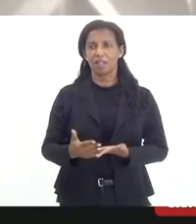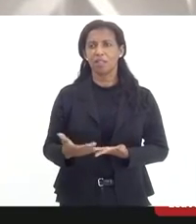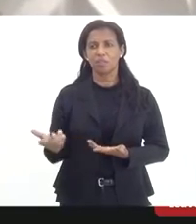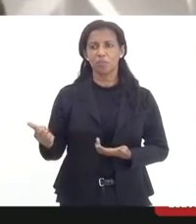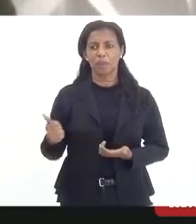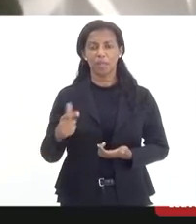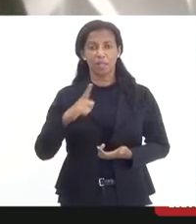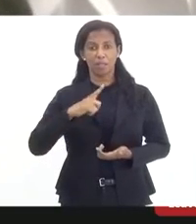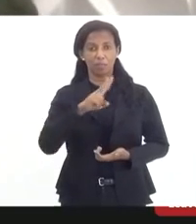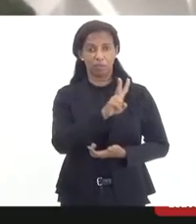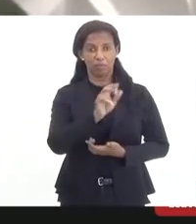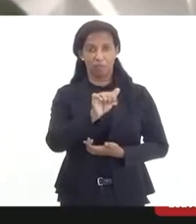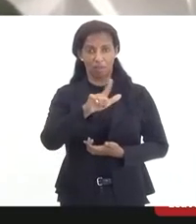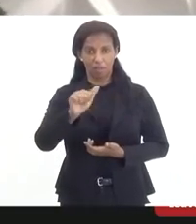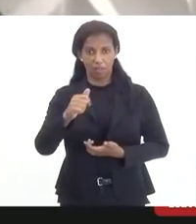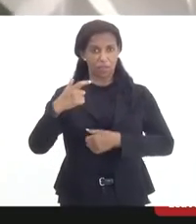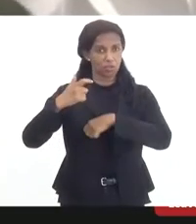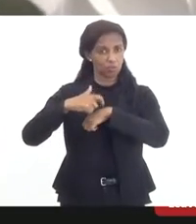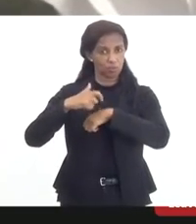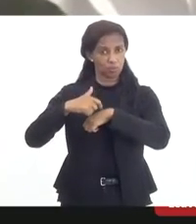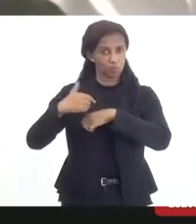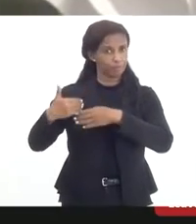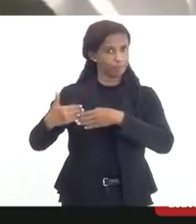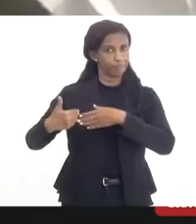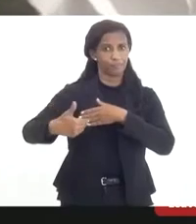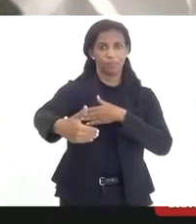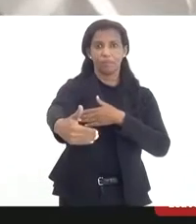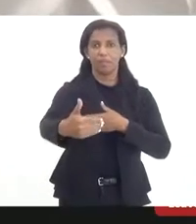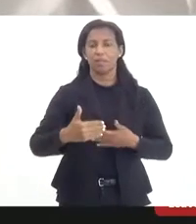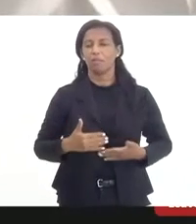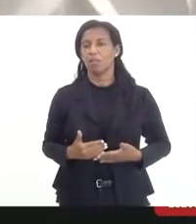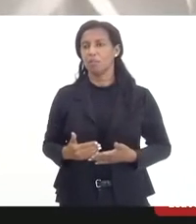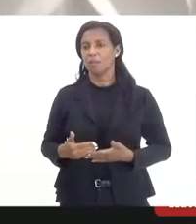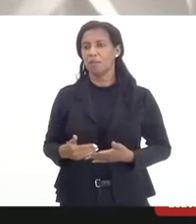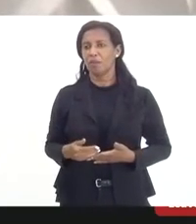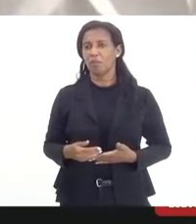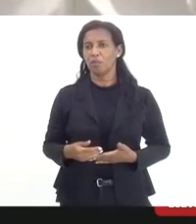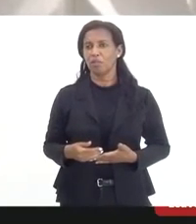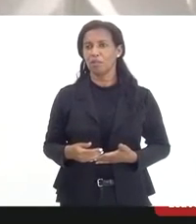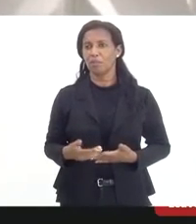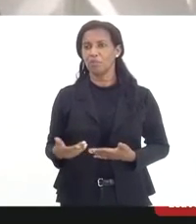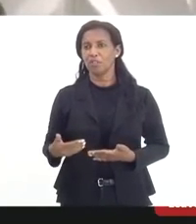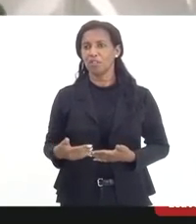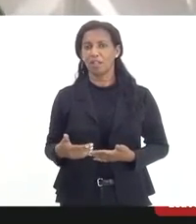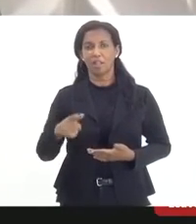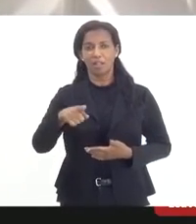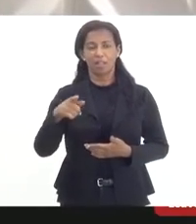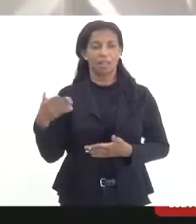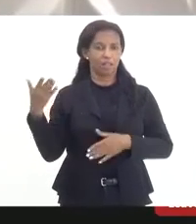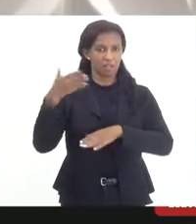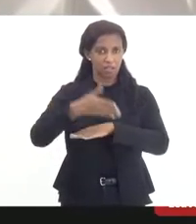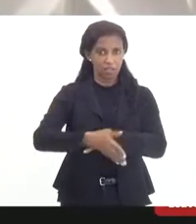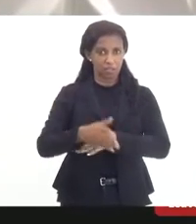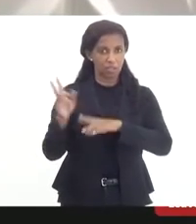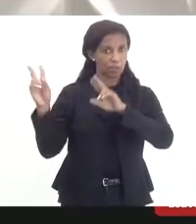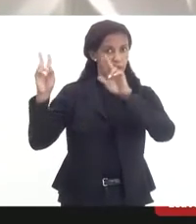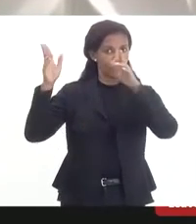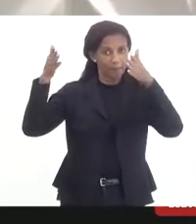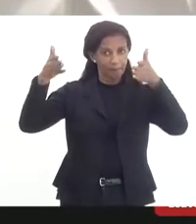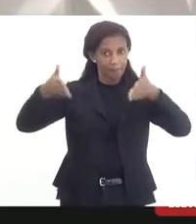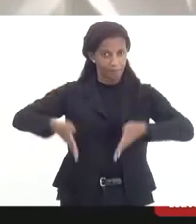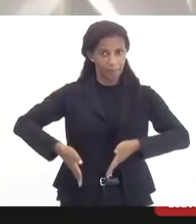terão validade por tempo indeterminado. Então, a questão principal desse